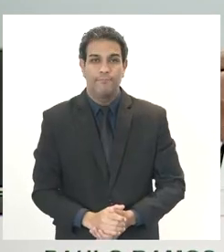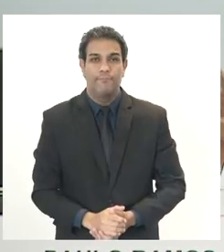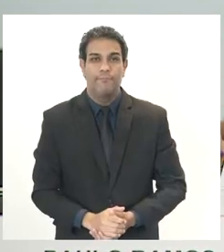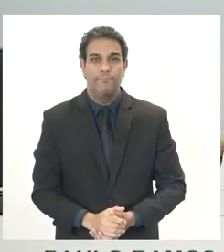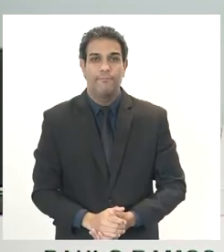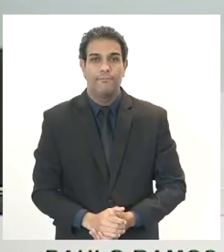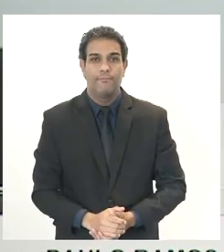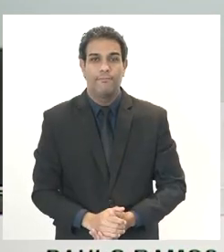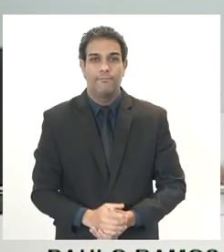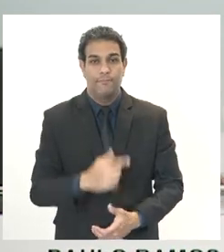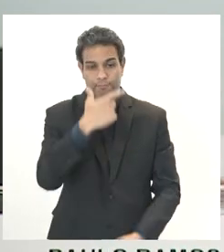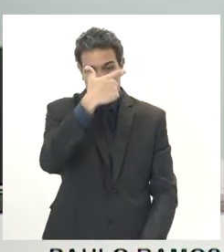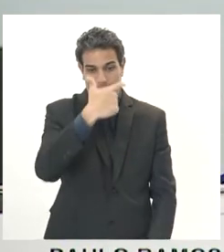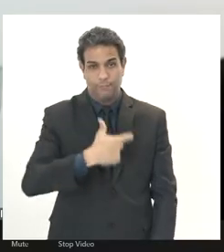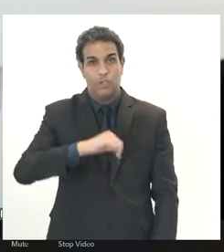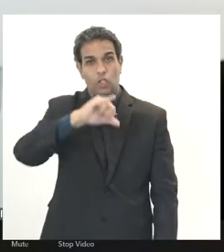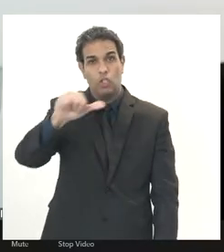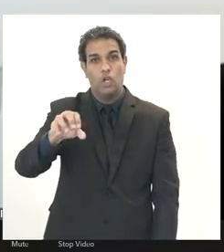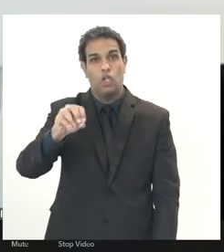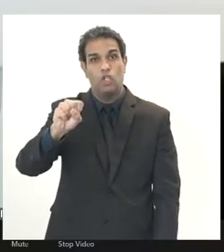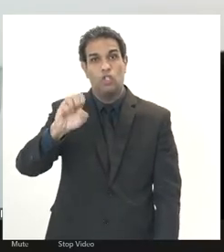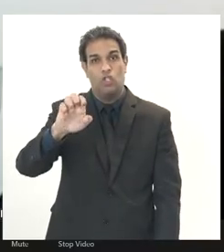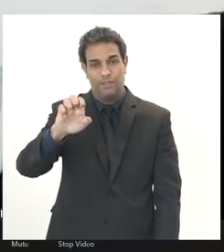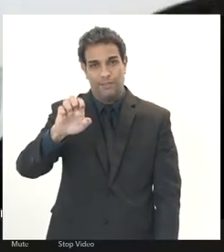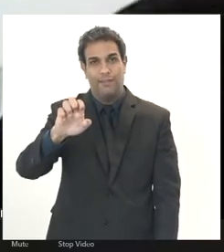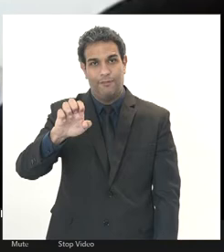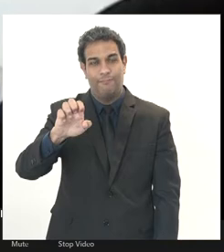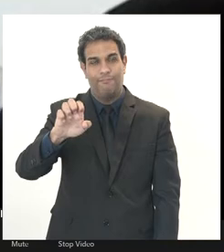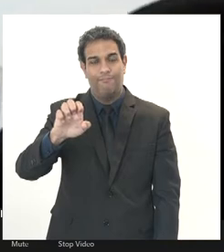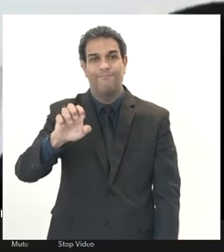É José Eduardo Rangel, deputado.